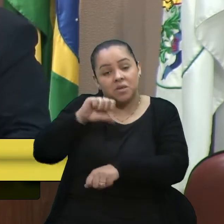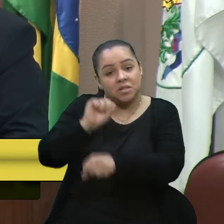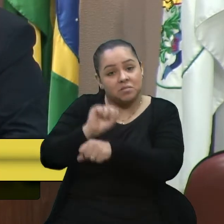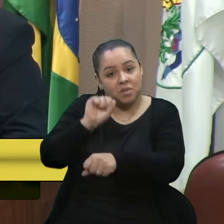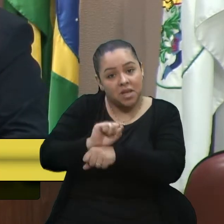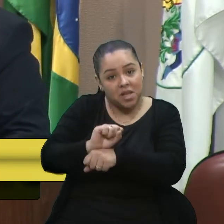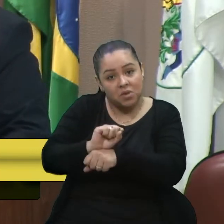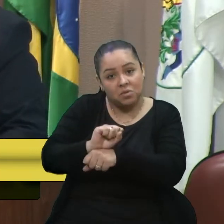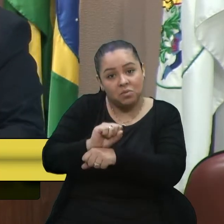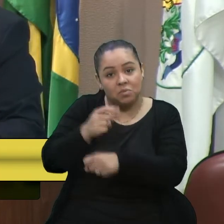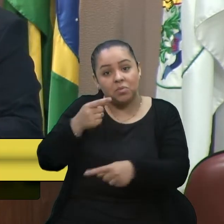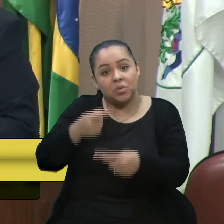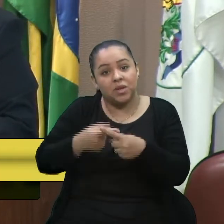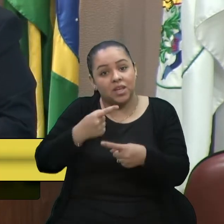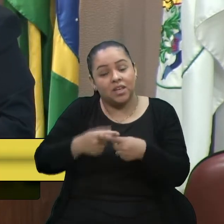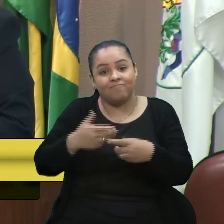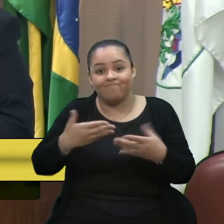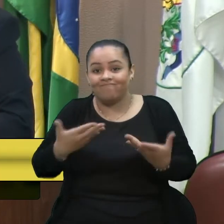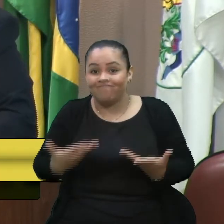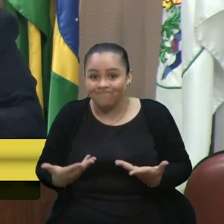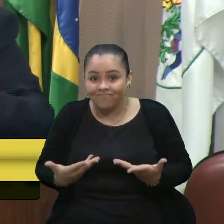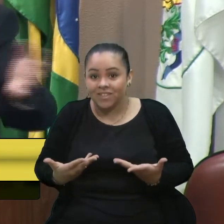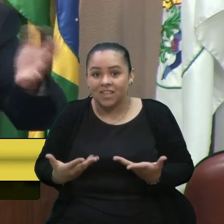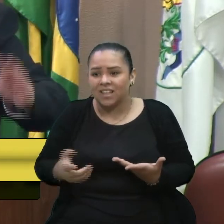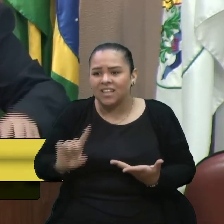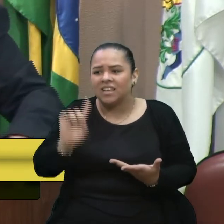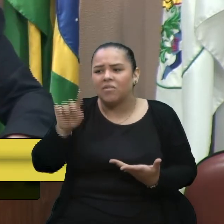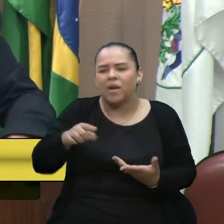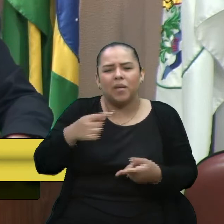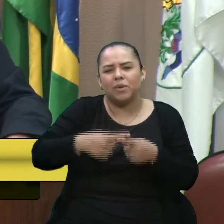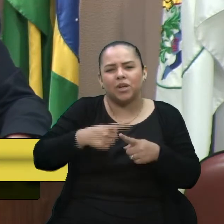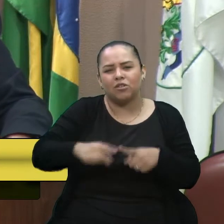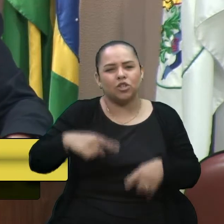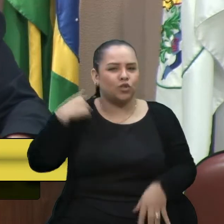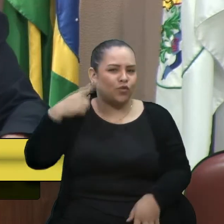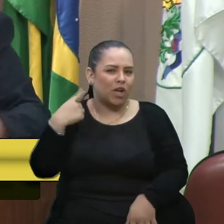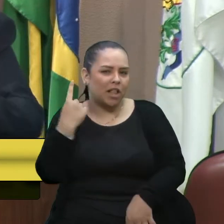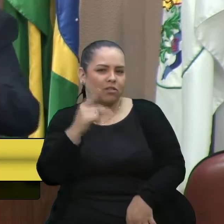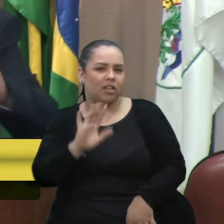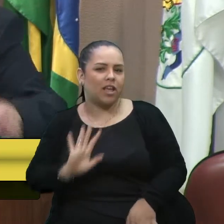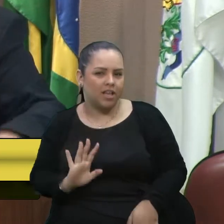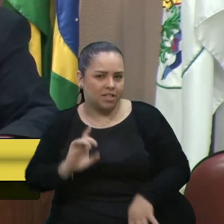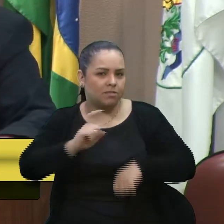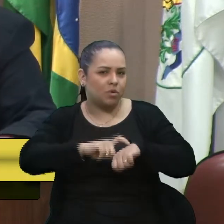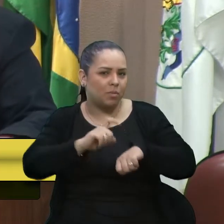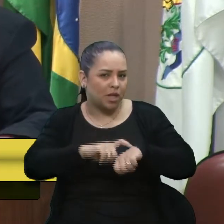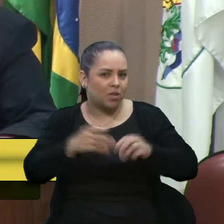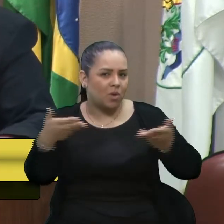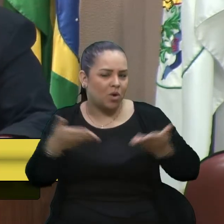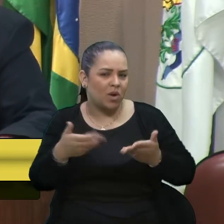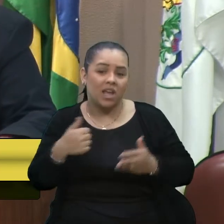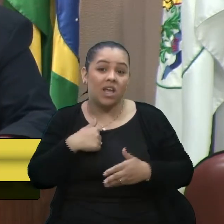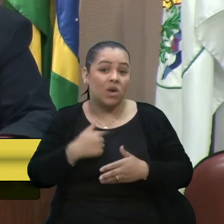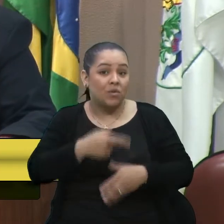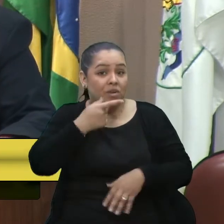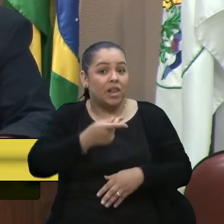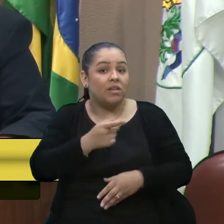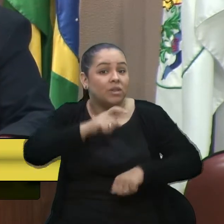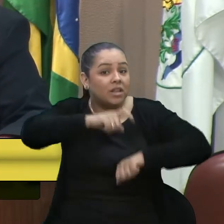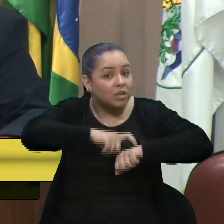porque, não porque o advogado dele, neste momento, estou dizendo que neste momento,